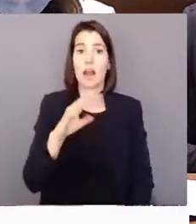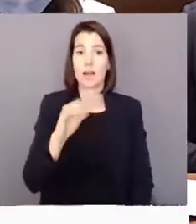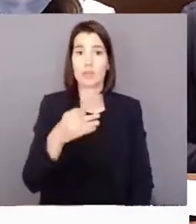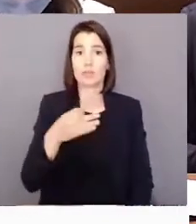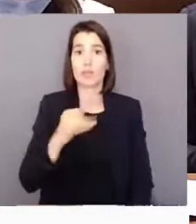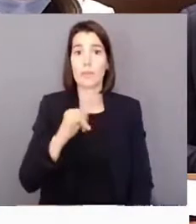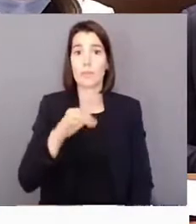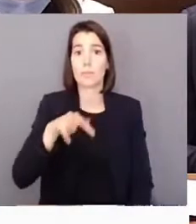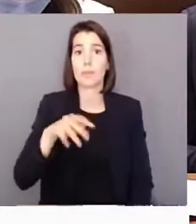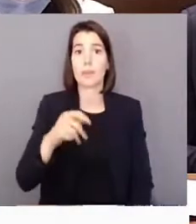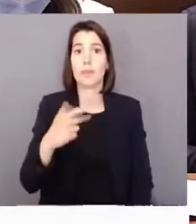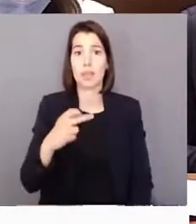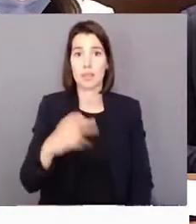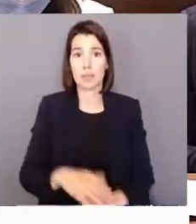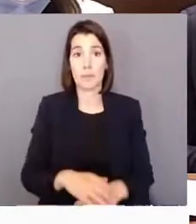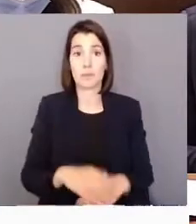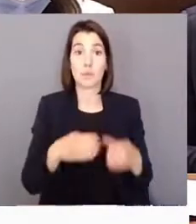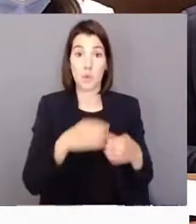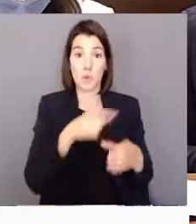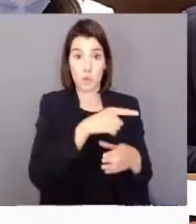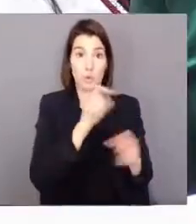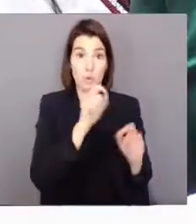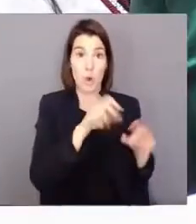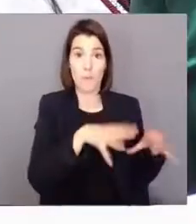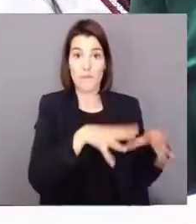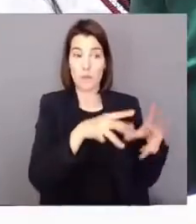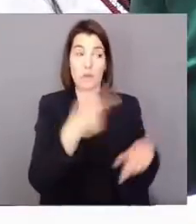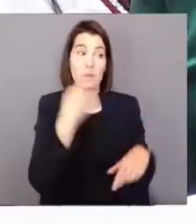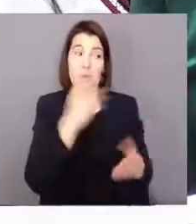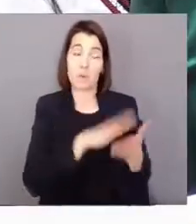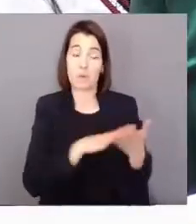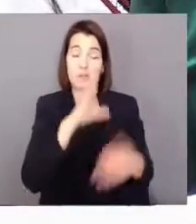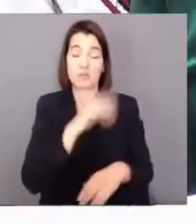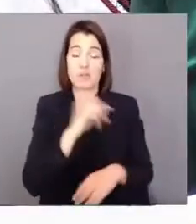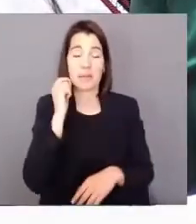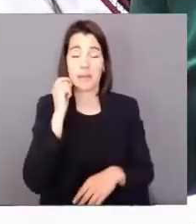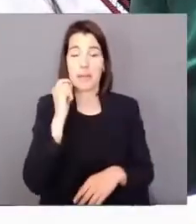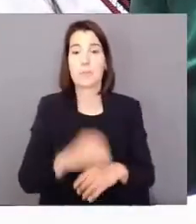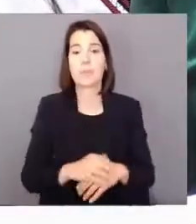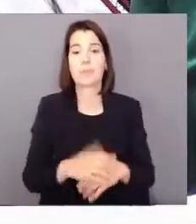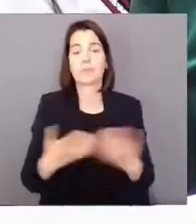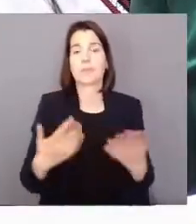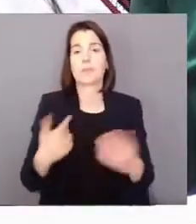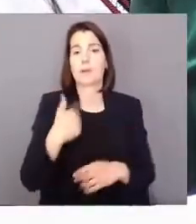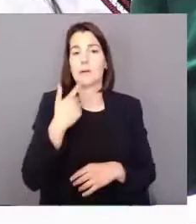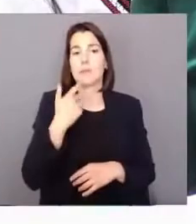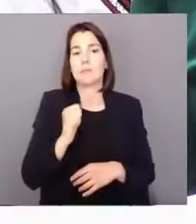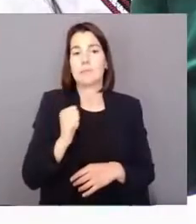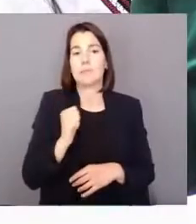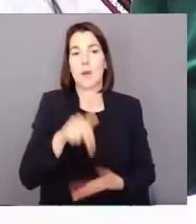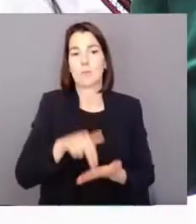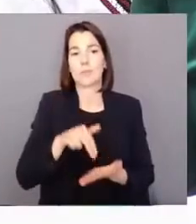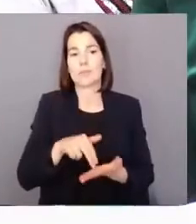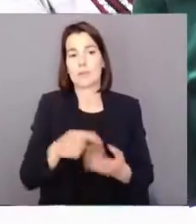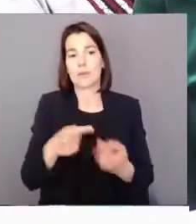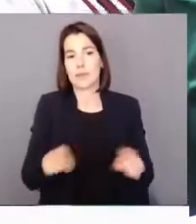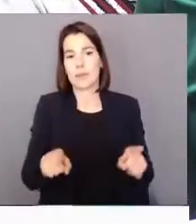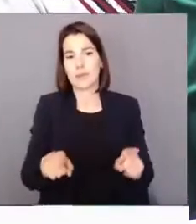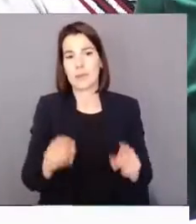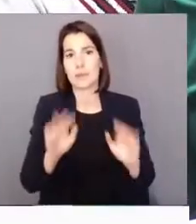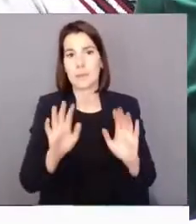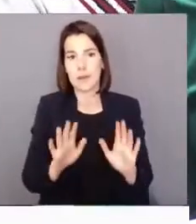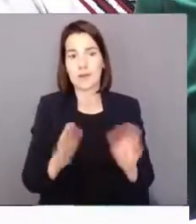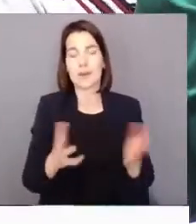Evluir nem sabe quem é, e, portanto, não poderia realmente ter outra posição, embora não